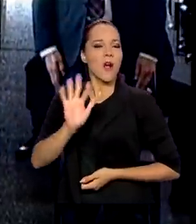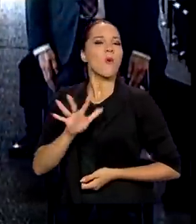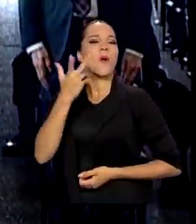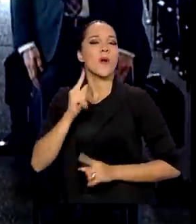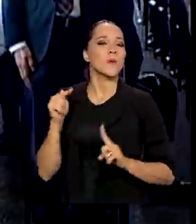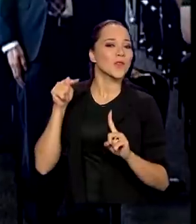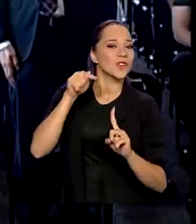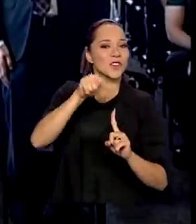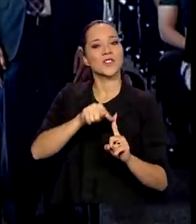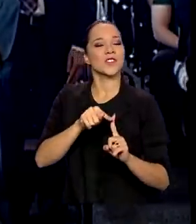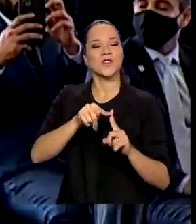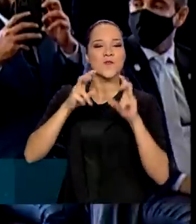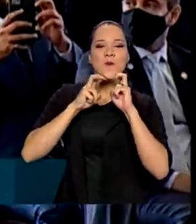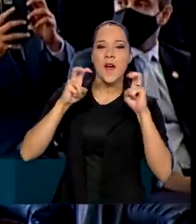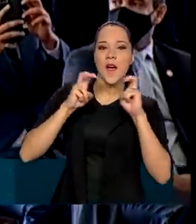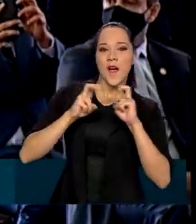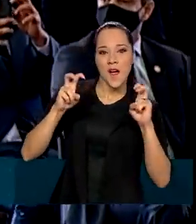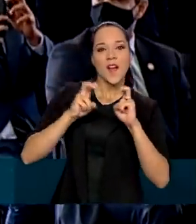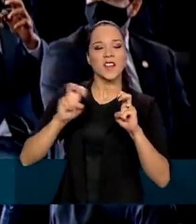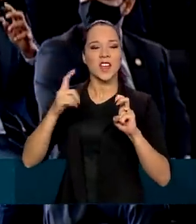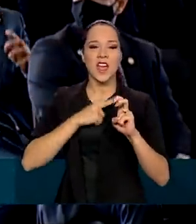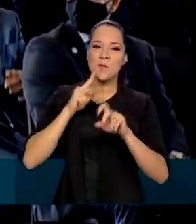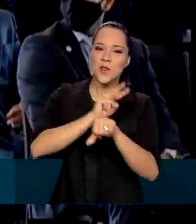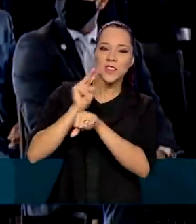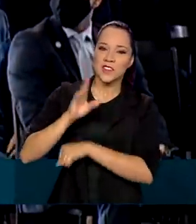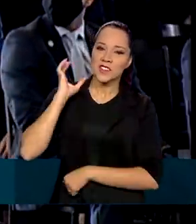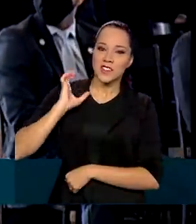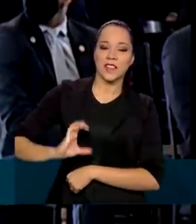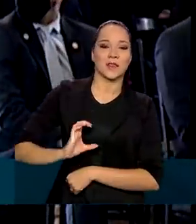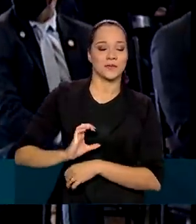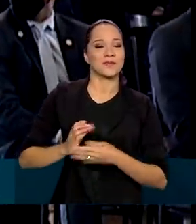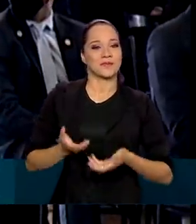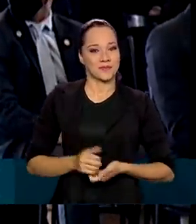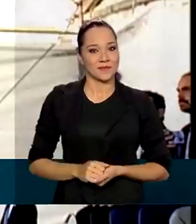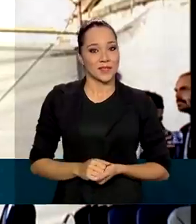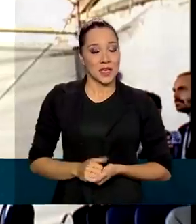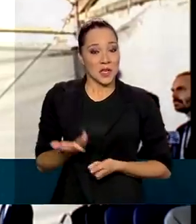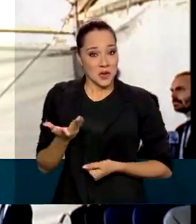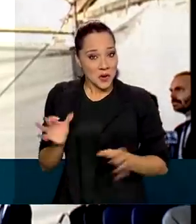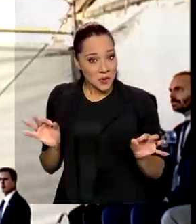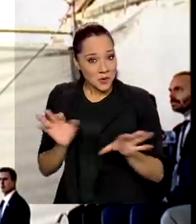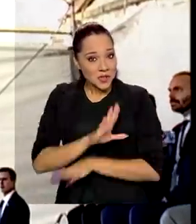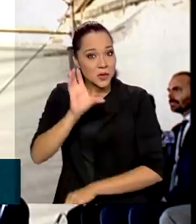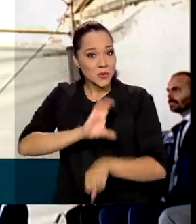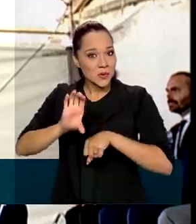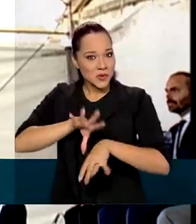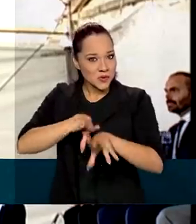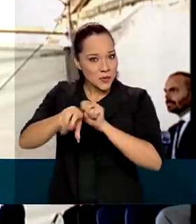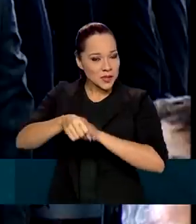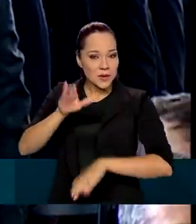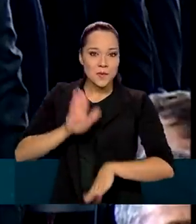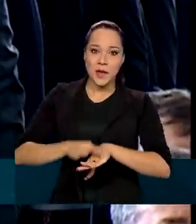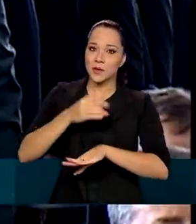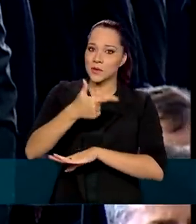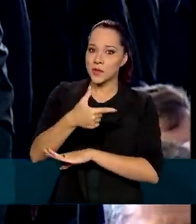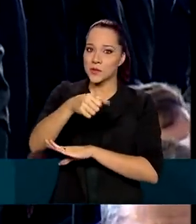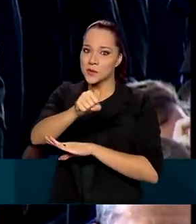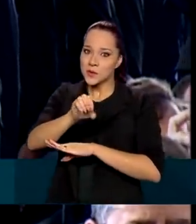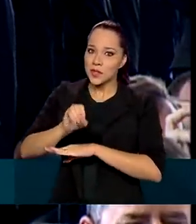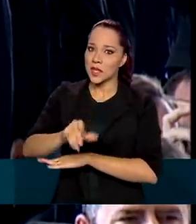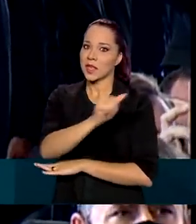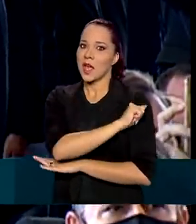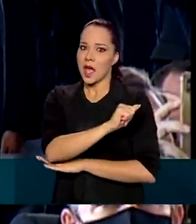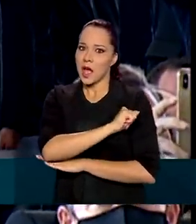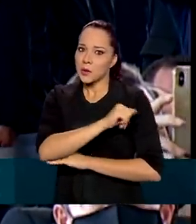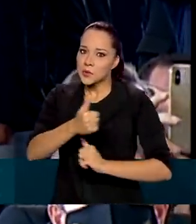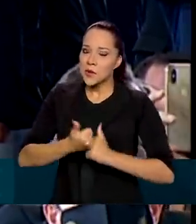Atener a sua bandeira e o nosso cidadão! Com a conclusão do curso de formação, mais de 280 alunos